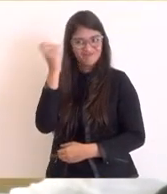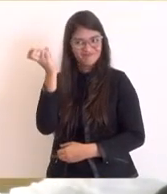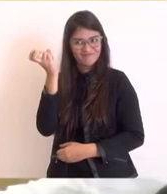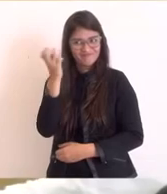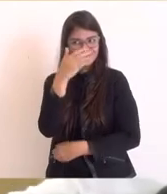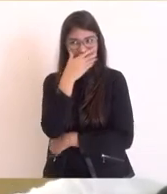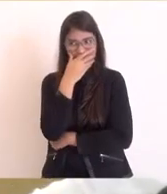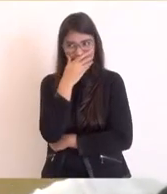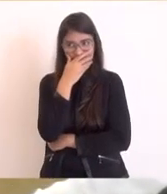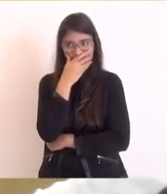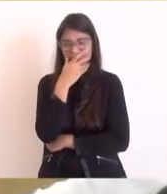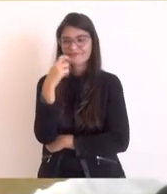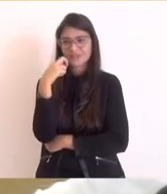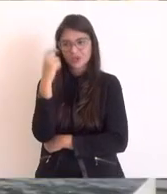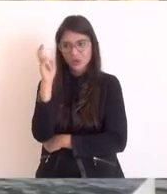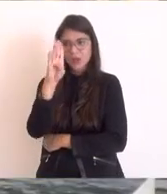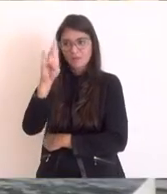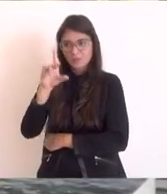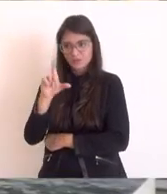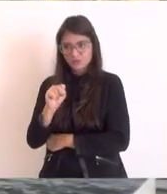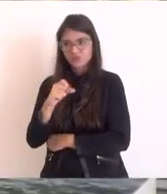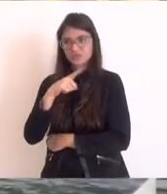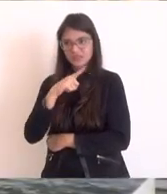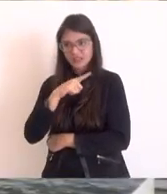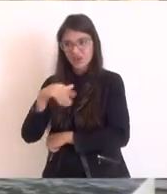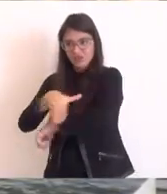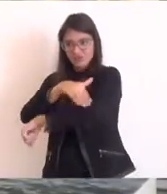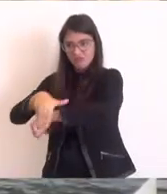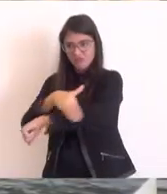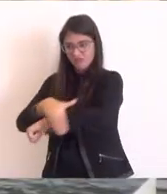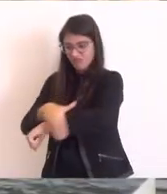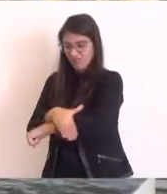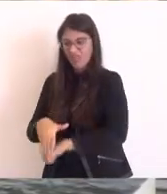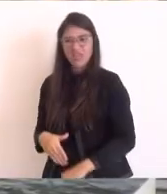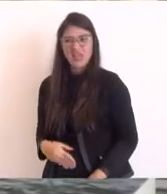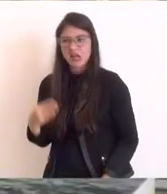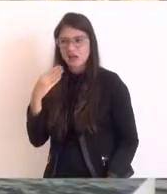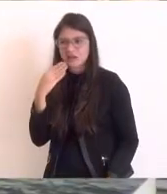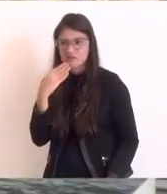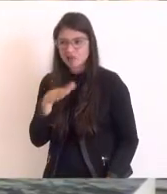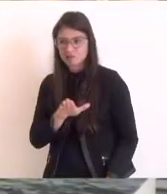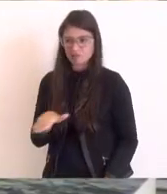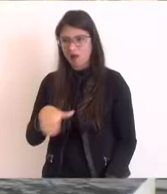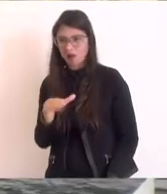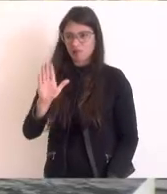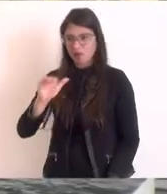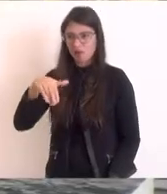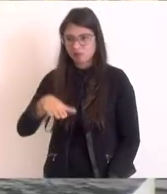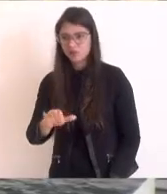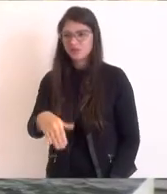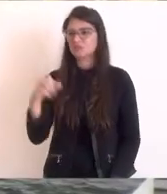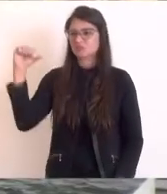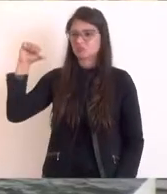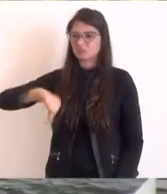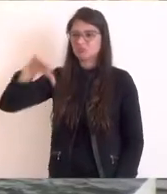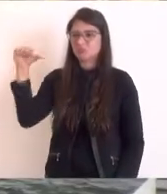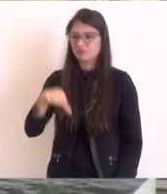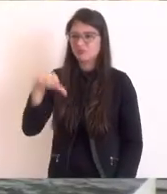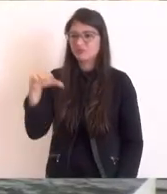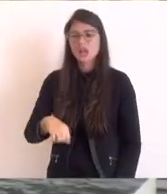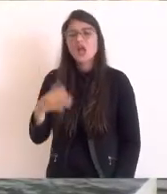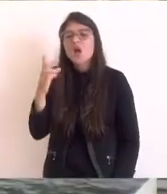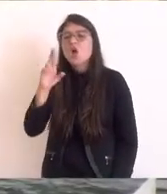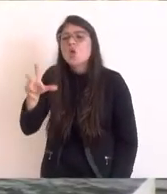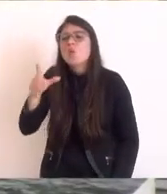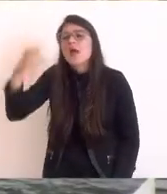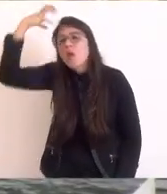balneário como cidade de buses ter uma estrada tão ruim quanto aquela. Não é culpa do nosso governador,